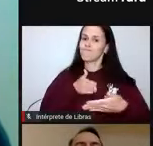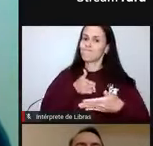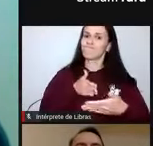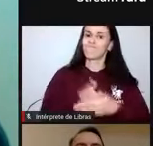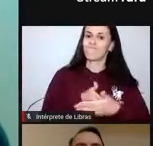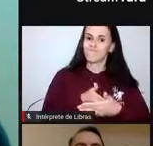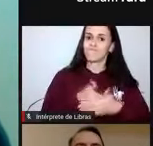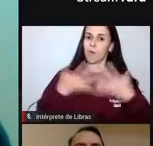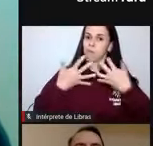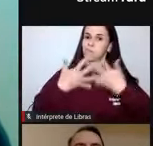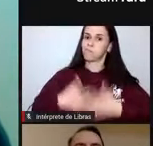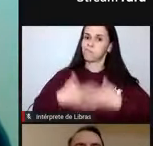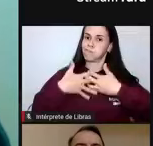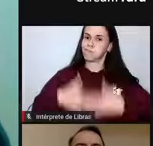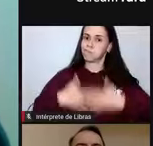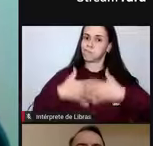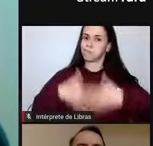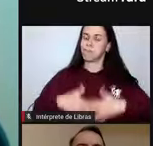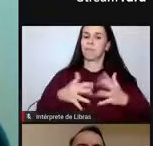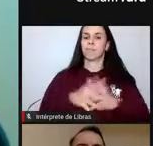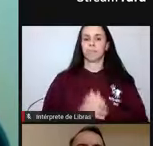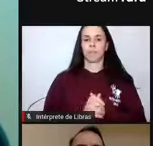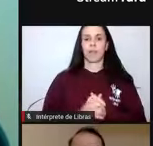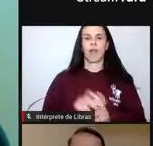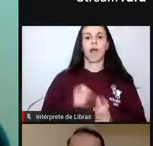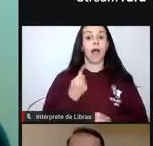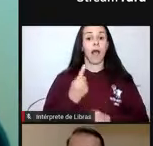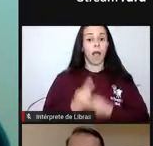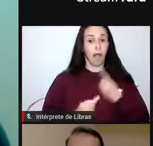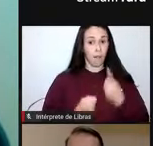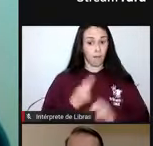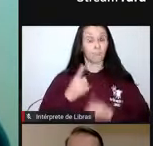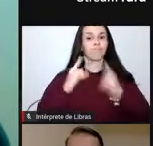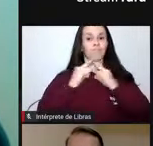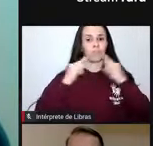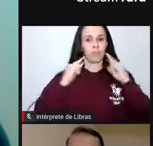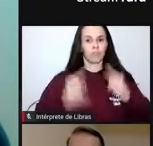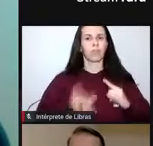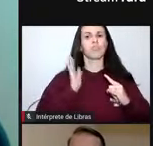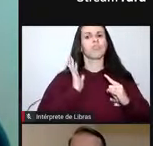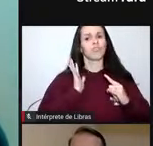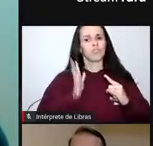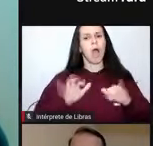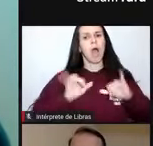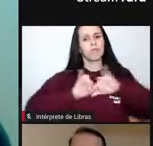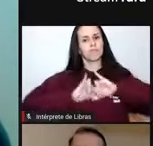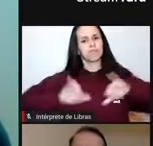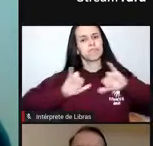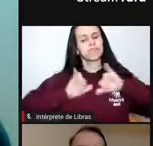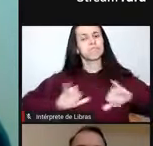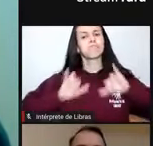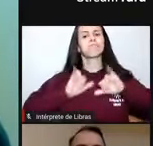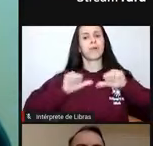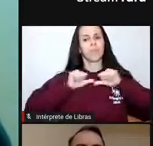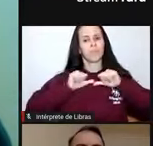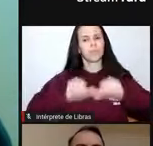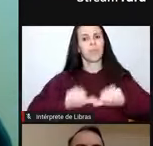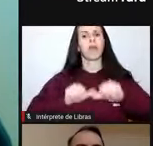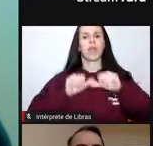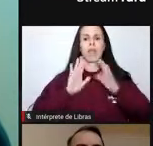funcionamento. Algumas entidades vêm se manifestando, a Andifes,